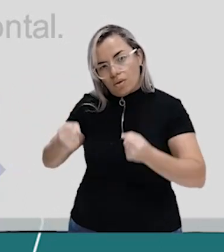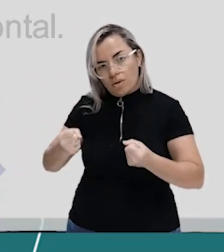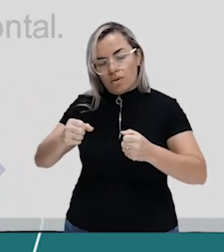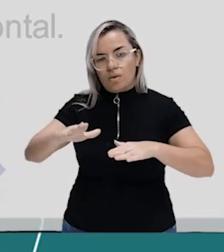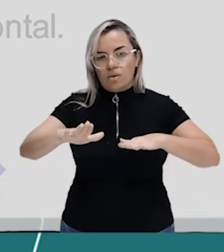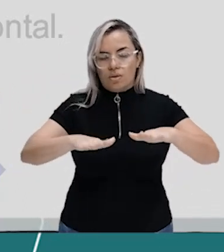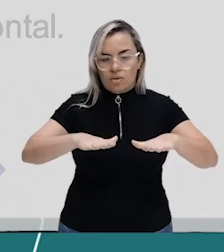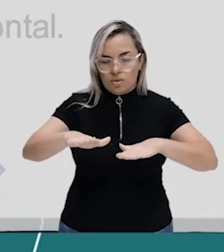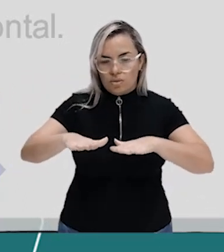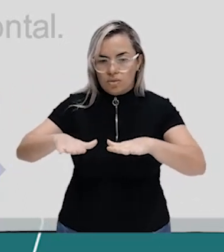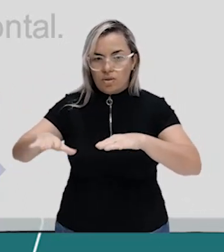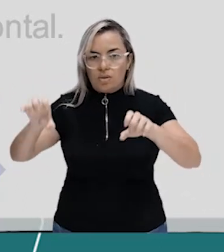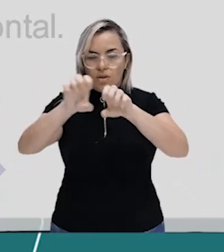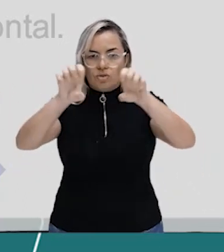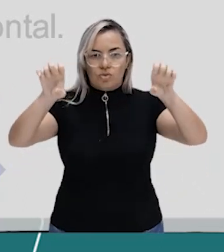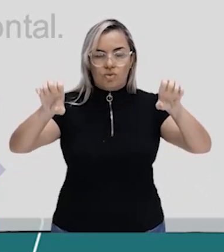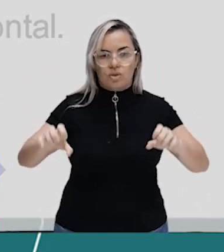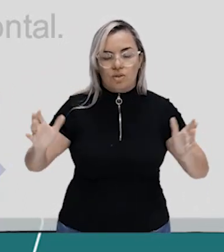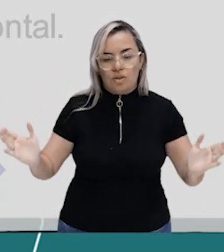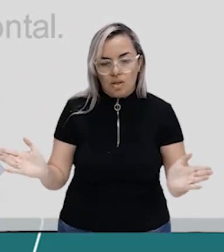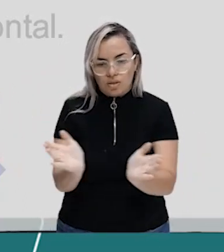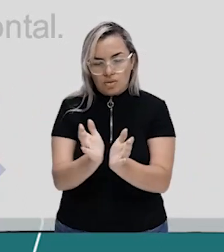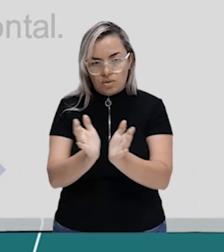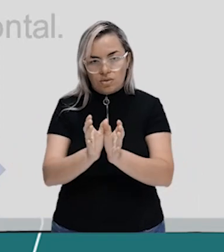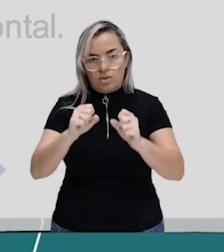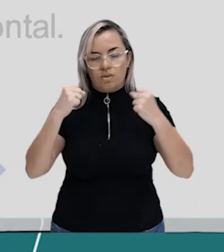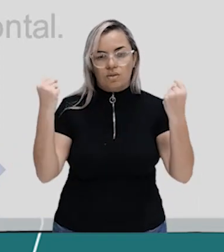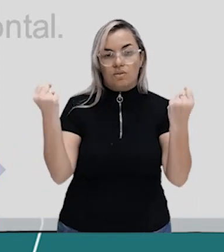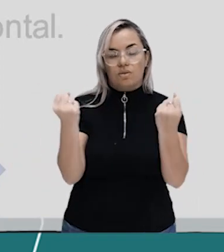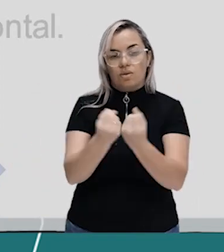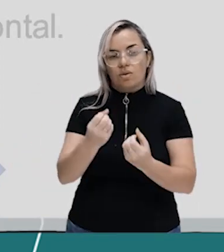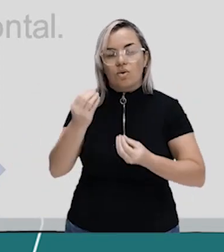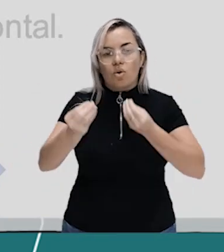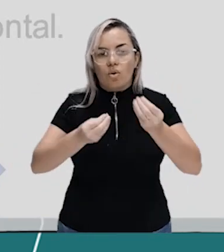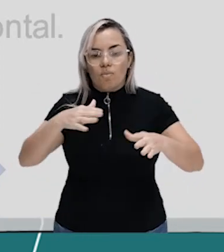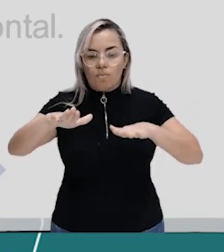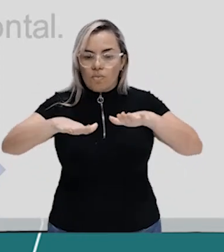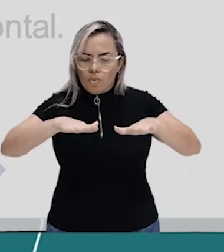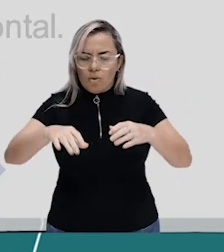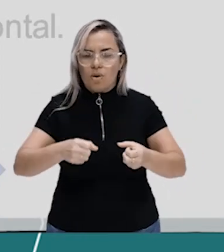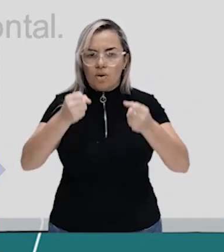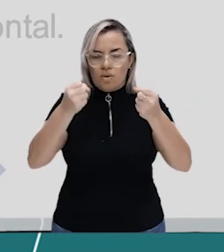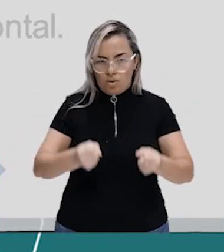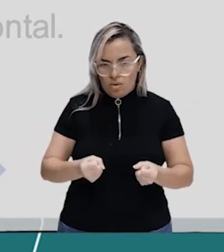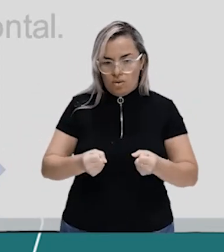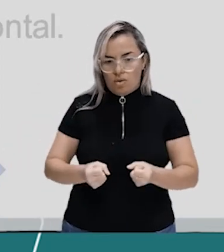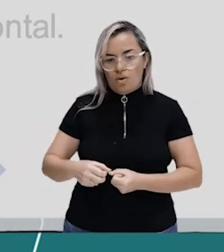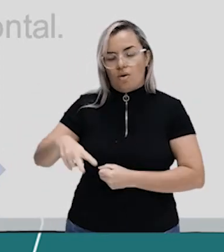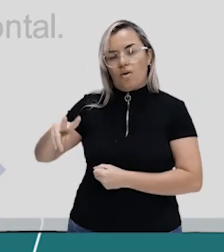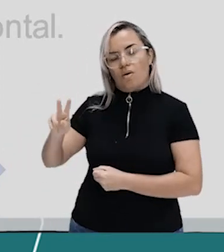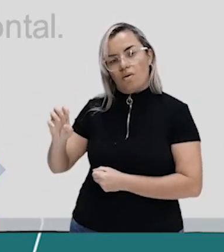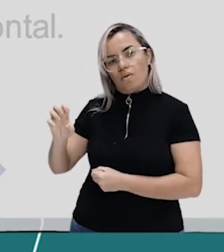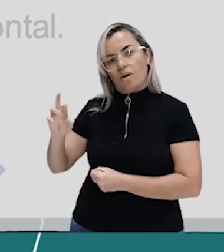mover-se na estrutura social. E esse movimento pode ser ou vertical